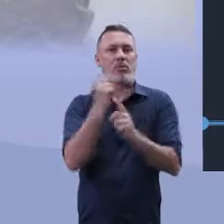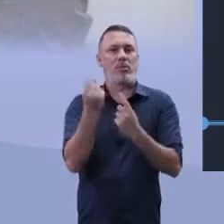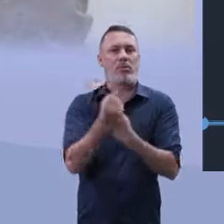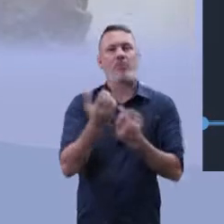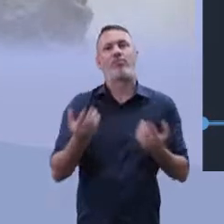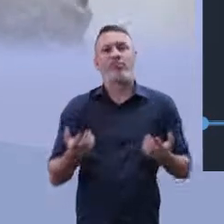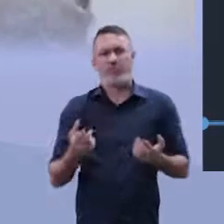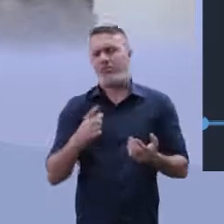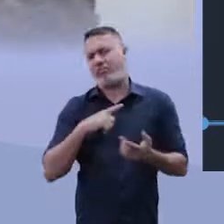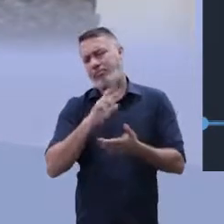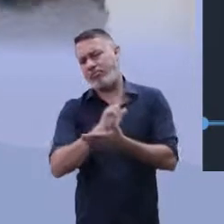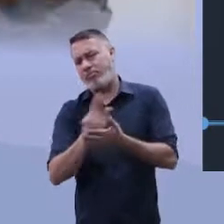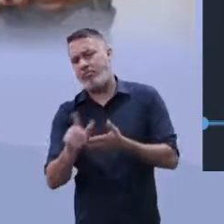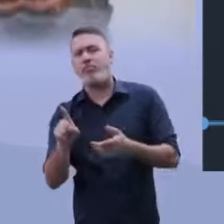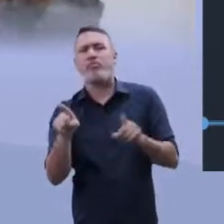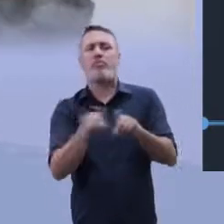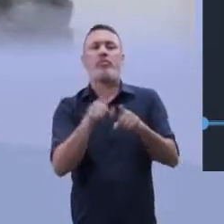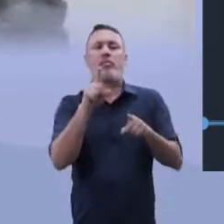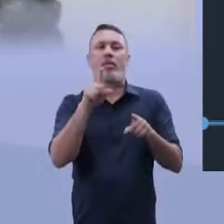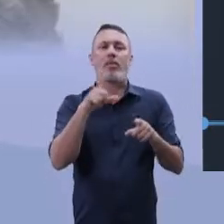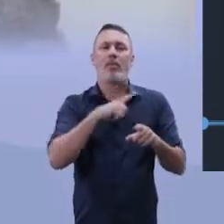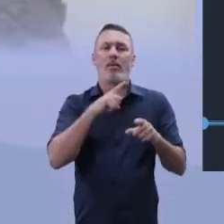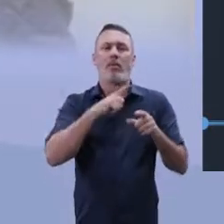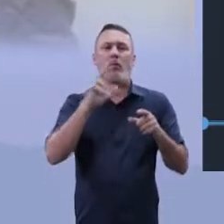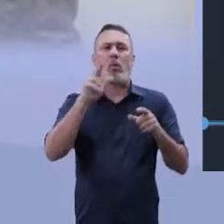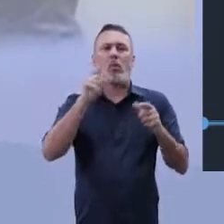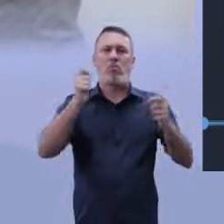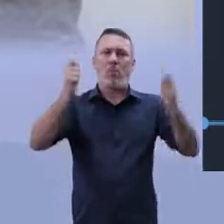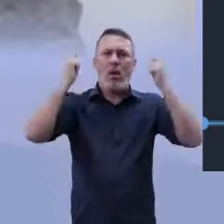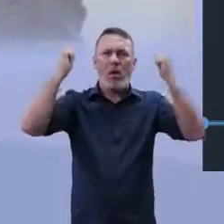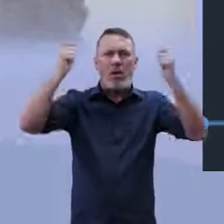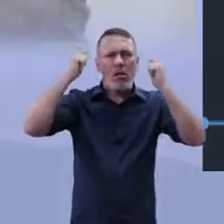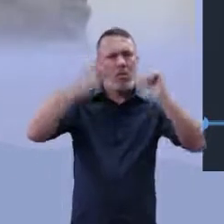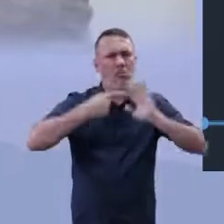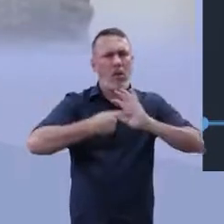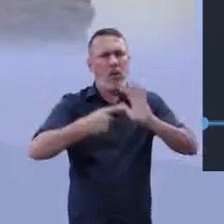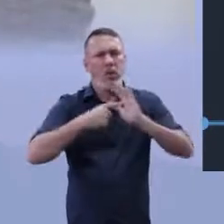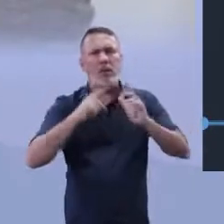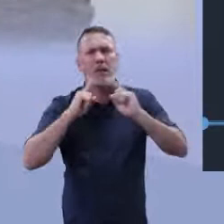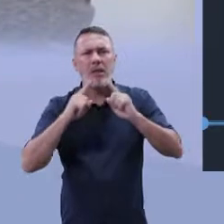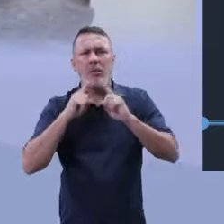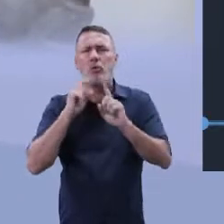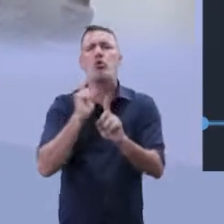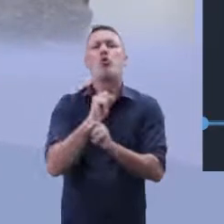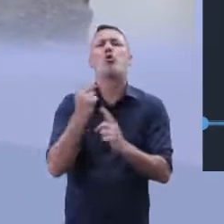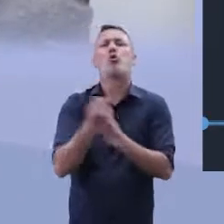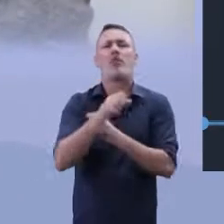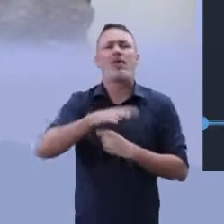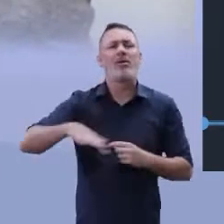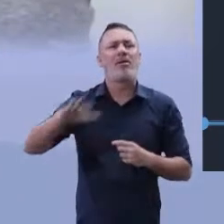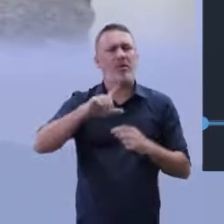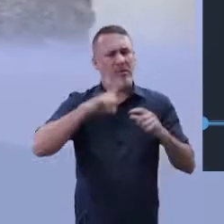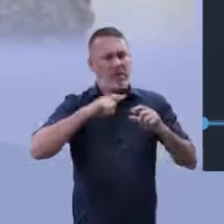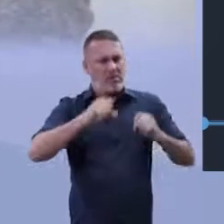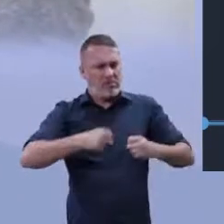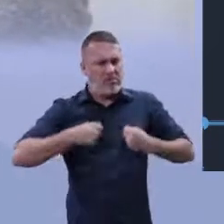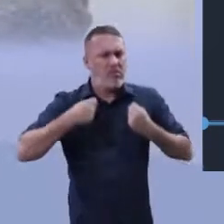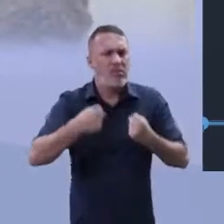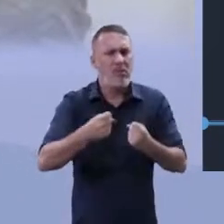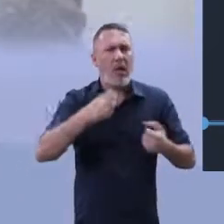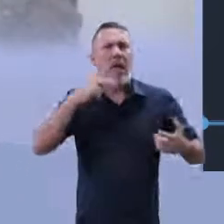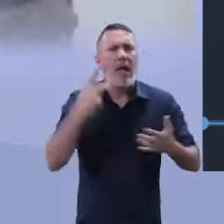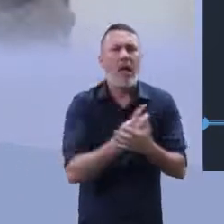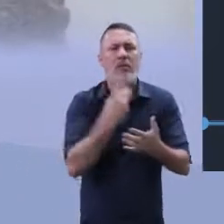transformação, dos protestos, a ideia de engajamento das causas da sociedade. O que é a ideia de engajamento, professor? O que é